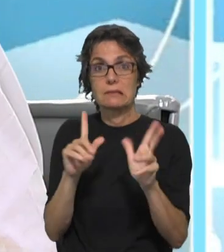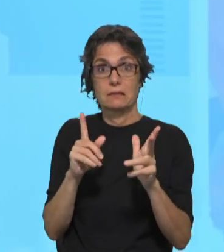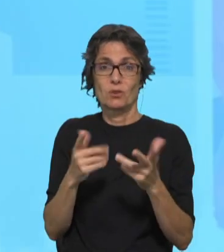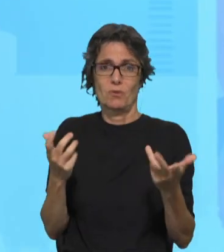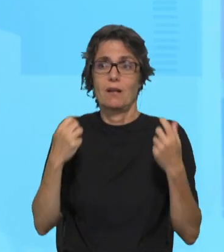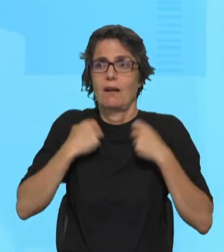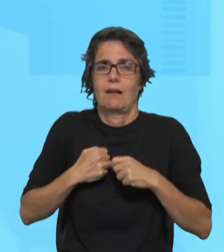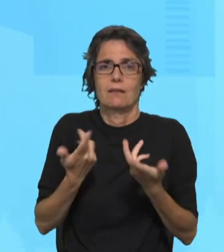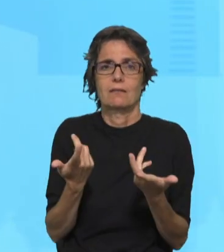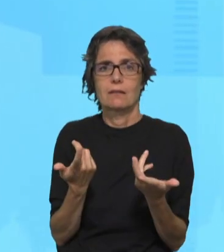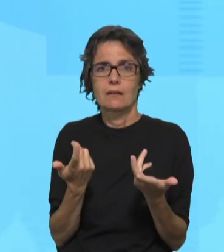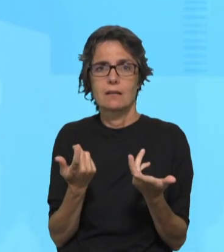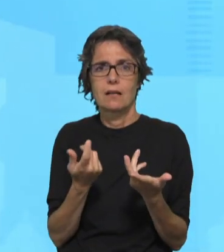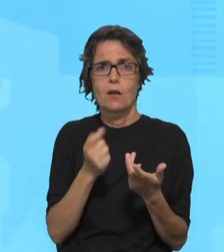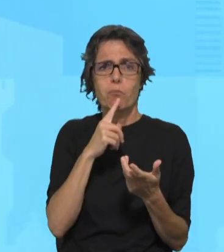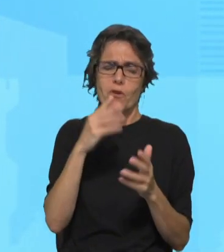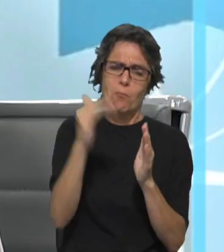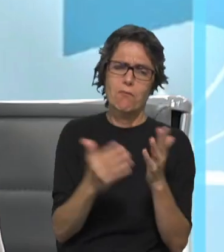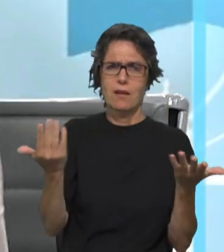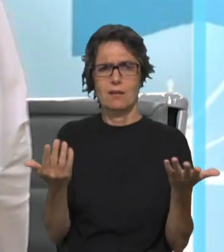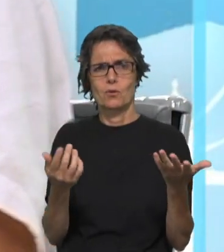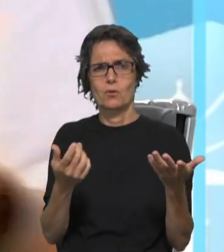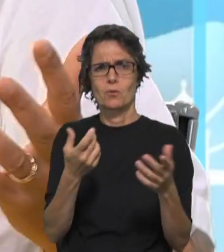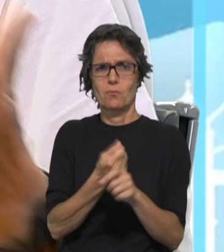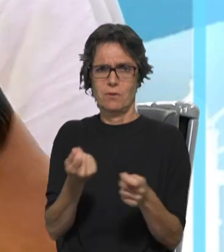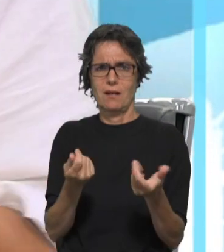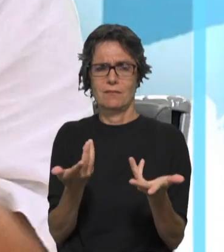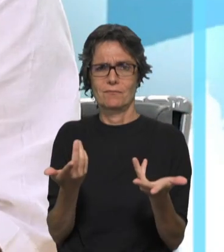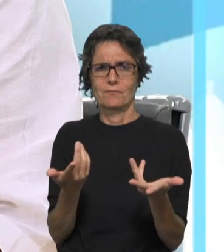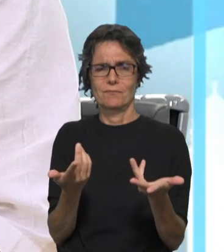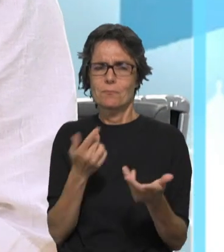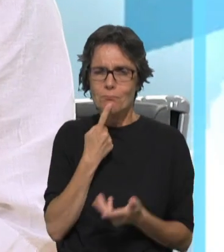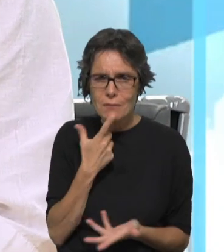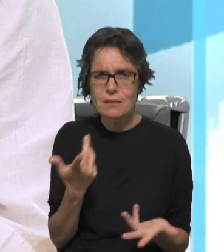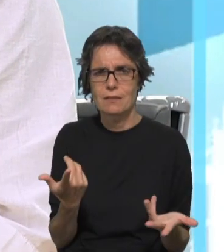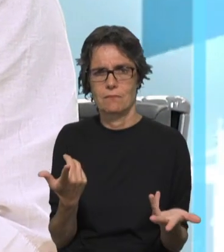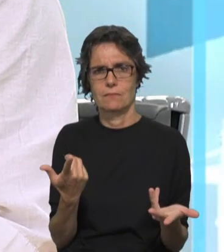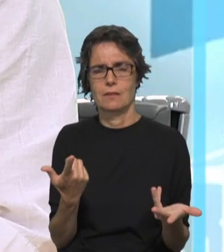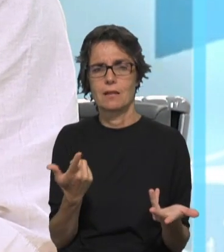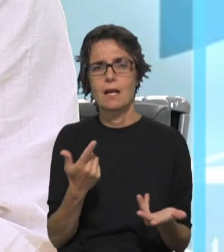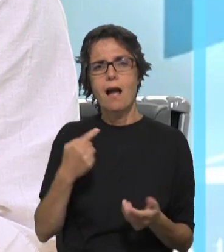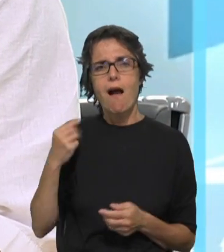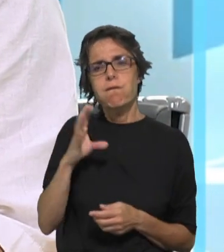Talvez até seja possível com 10, ou mesmo com 5. Temos que mudar de estilos de vida,